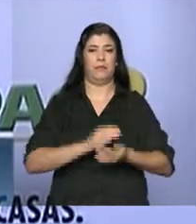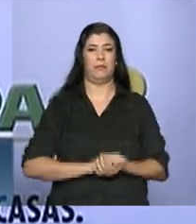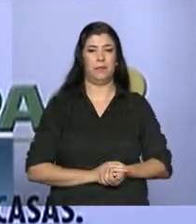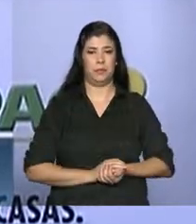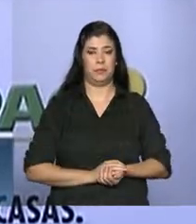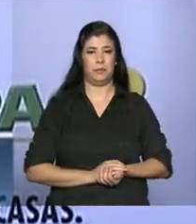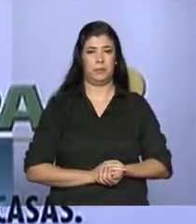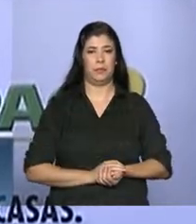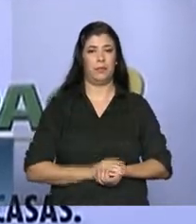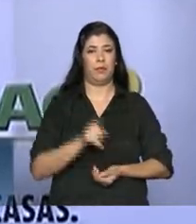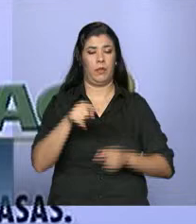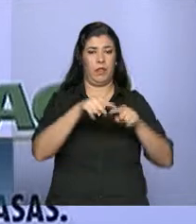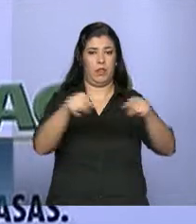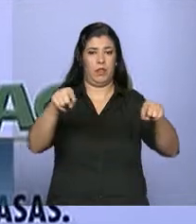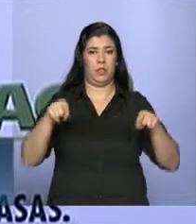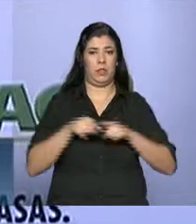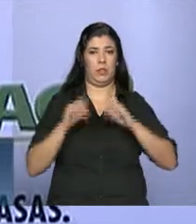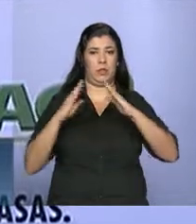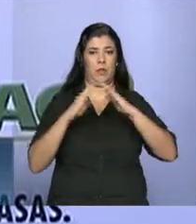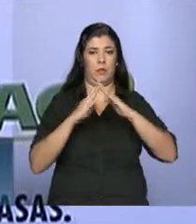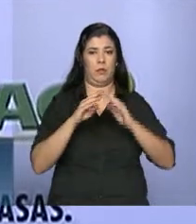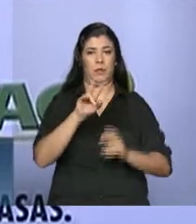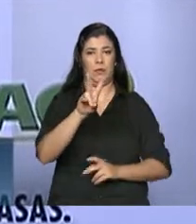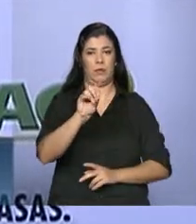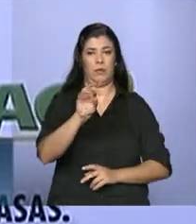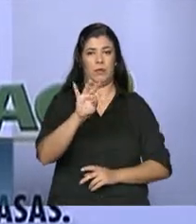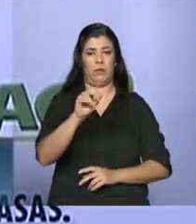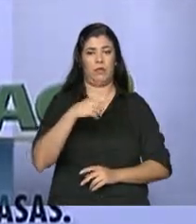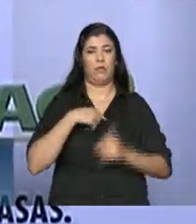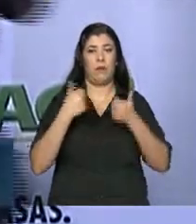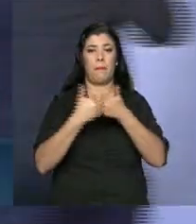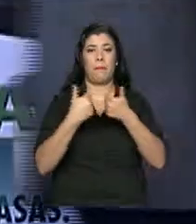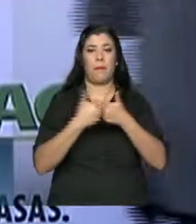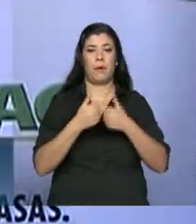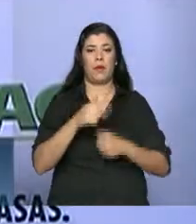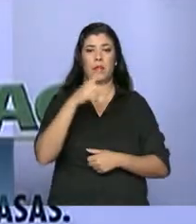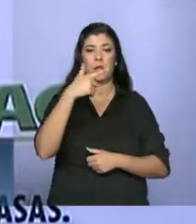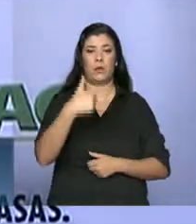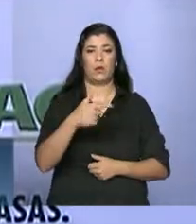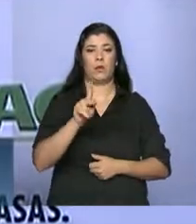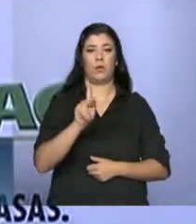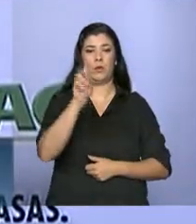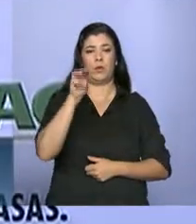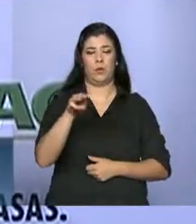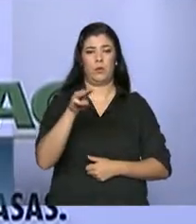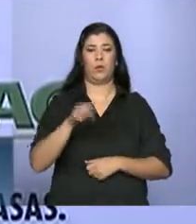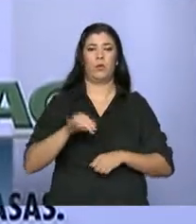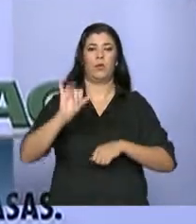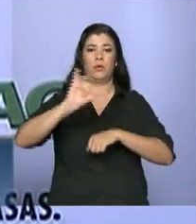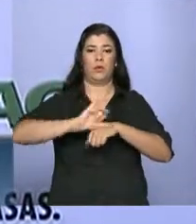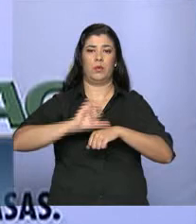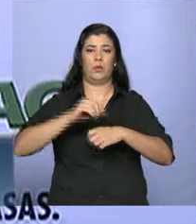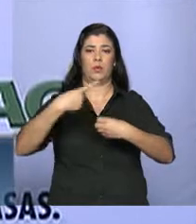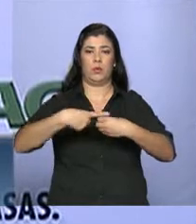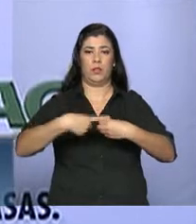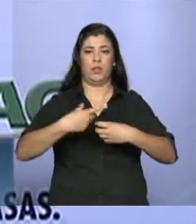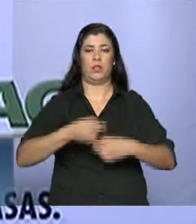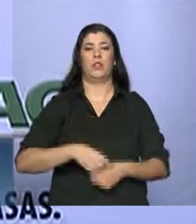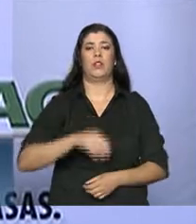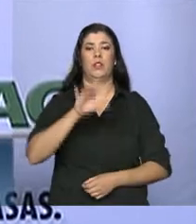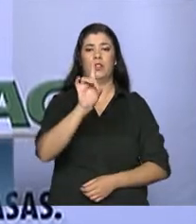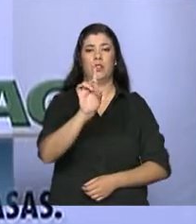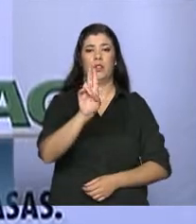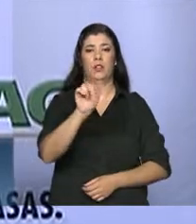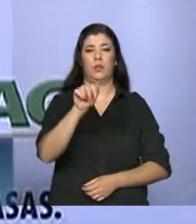O residencial Volterra fica localizado a cerca de 2 quilômetros do centro de Duque de Caxias.